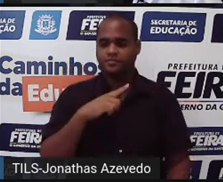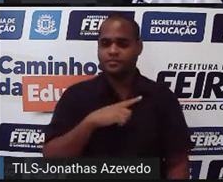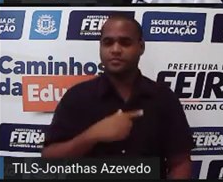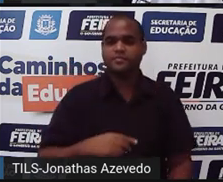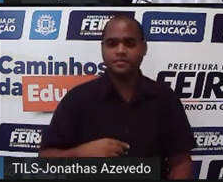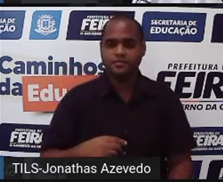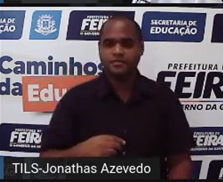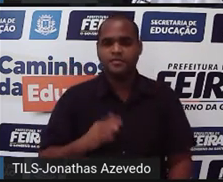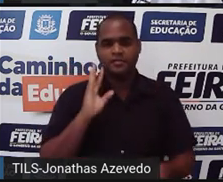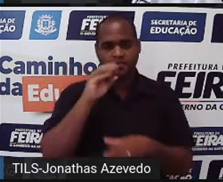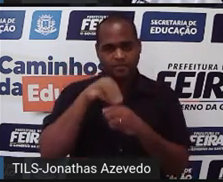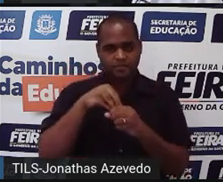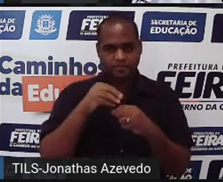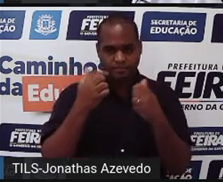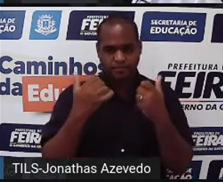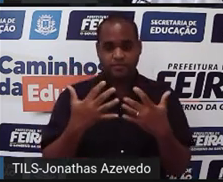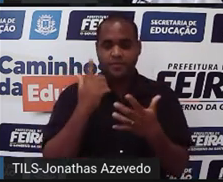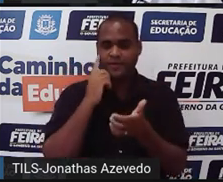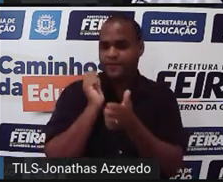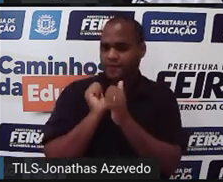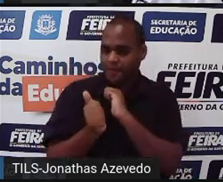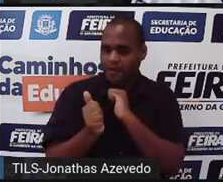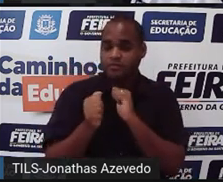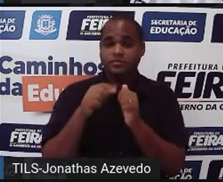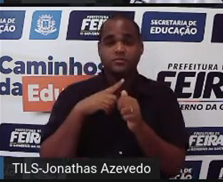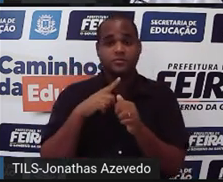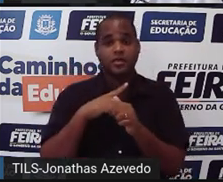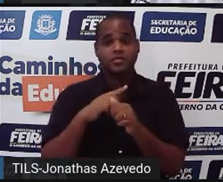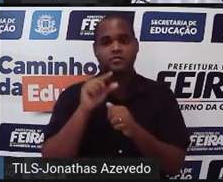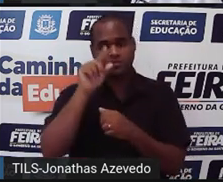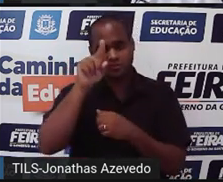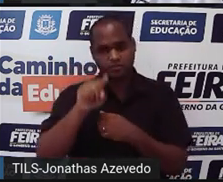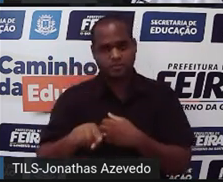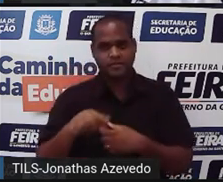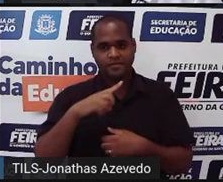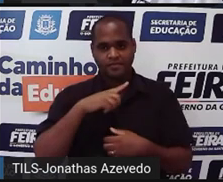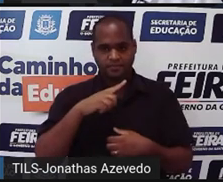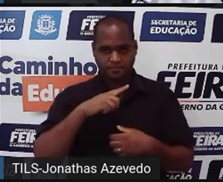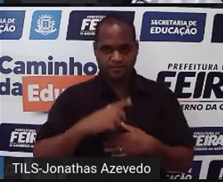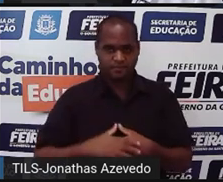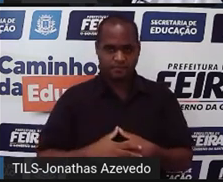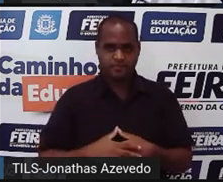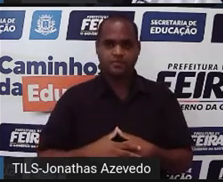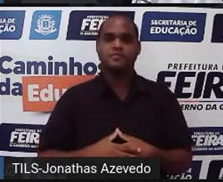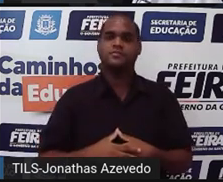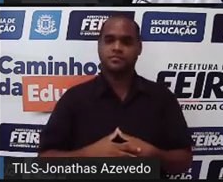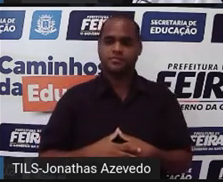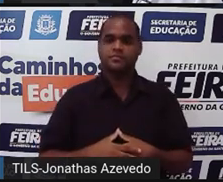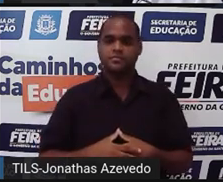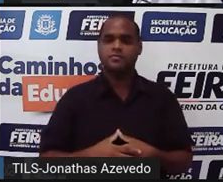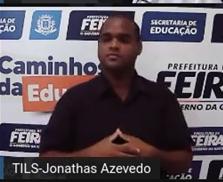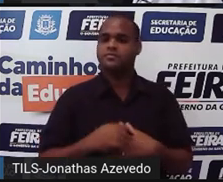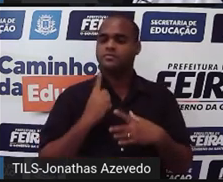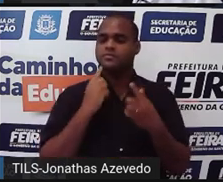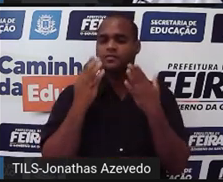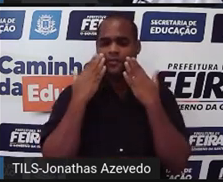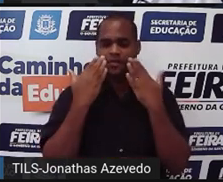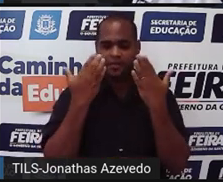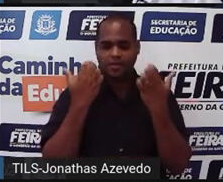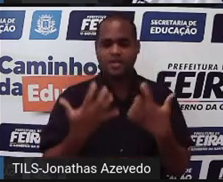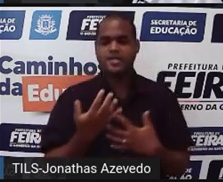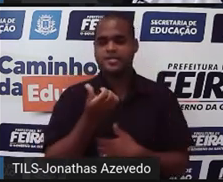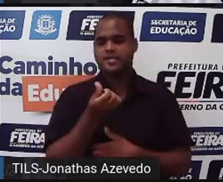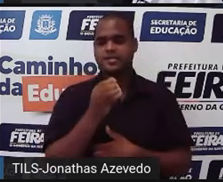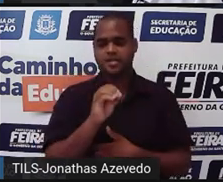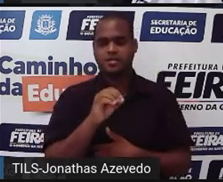futebol a gente vai fazer ali uma barrinha e essa barrinha vai representar os 60 alunos que